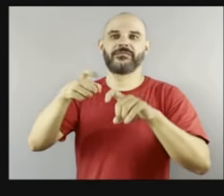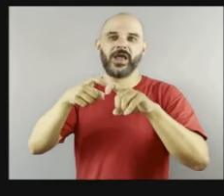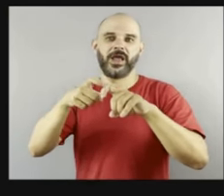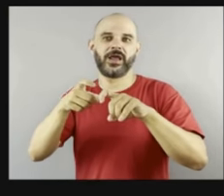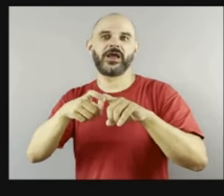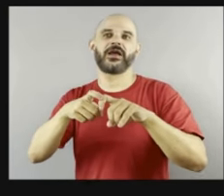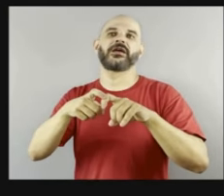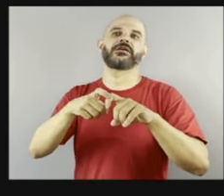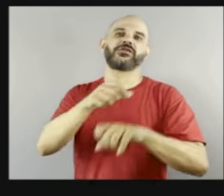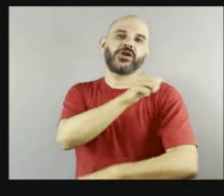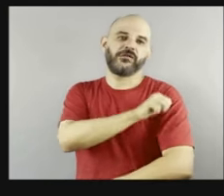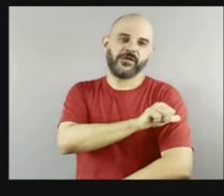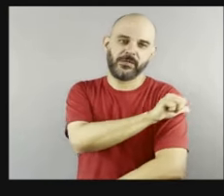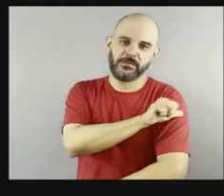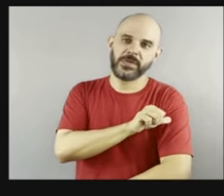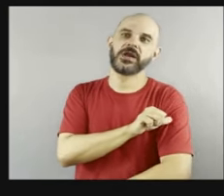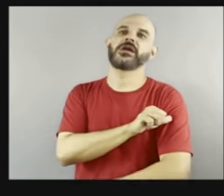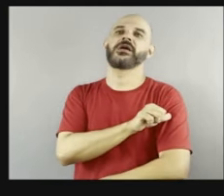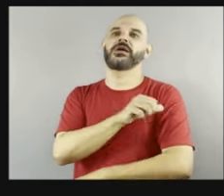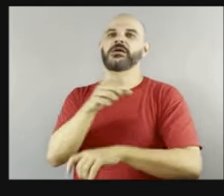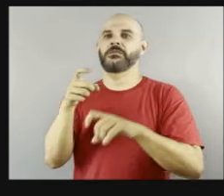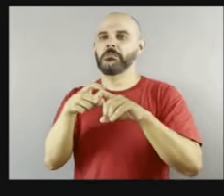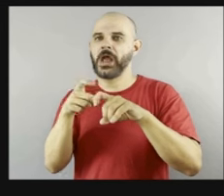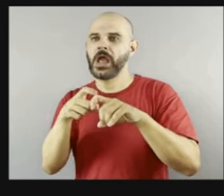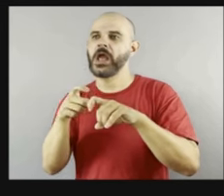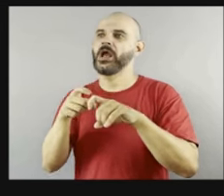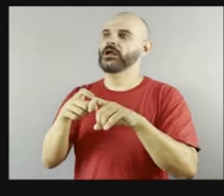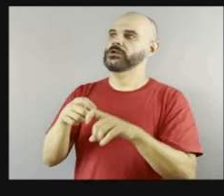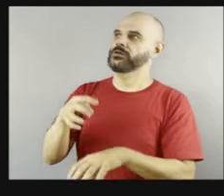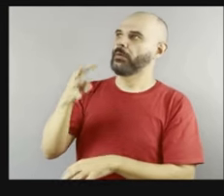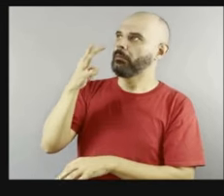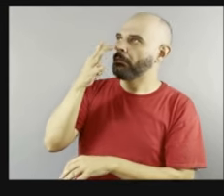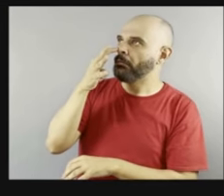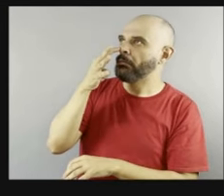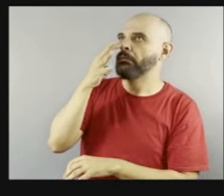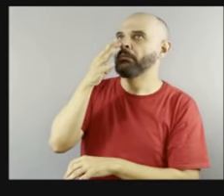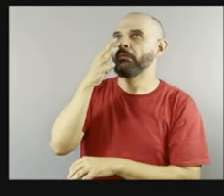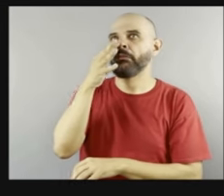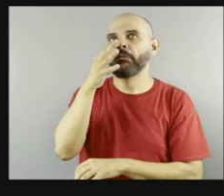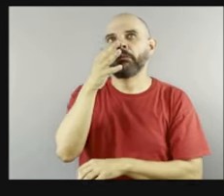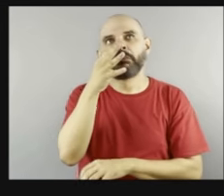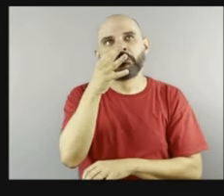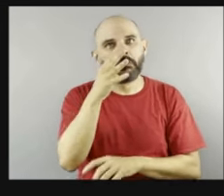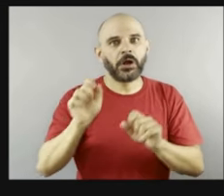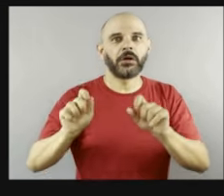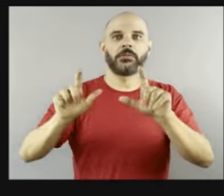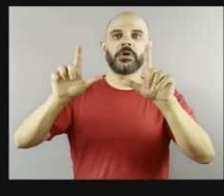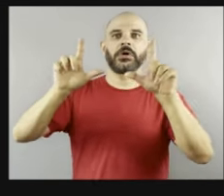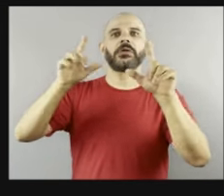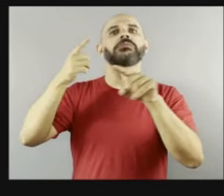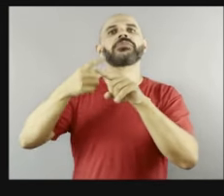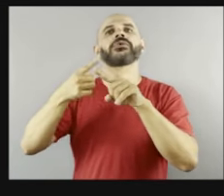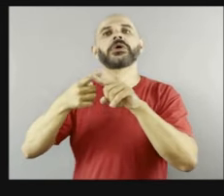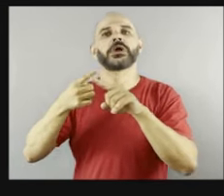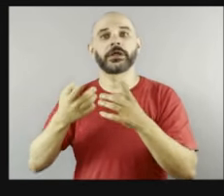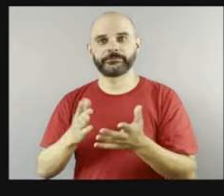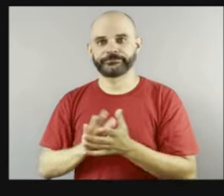com aquela, com essas imagens. Por quê? Eu vou antecipar um pouco aqui a explicação.